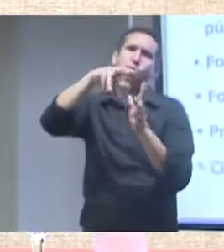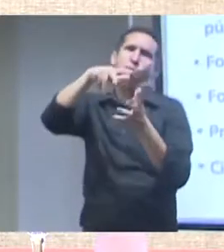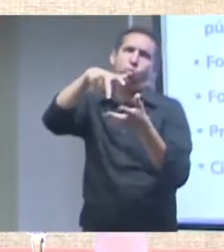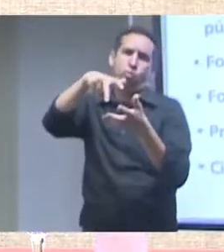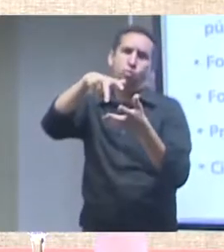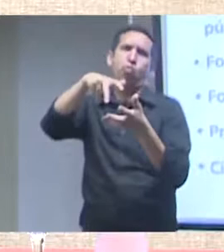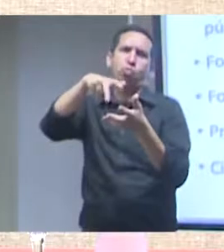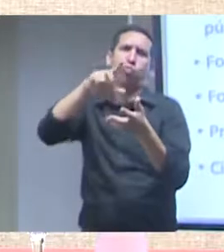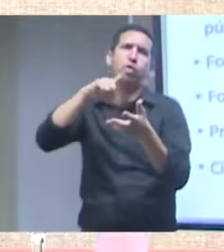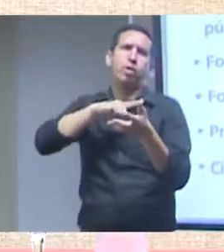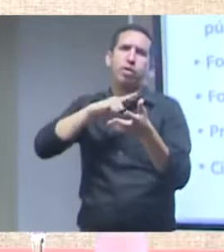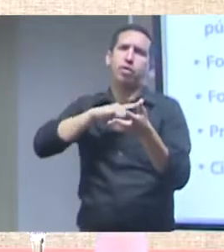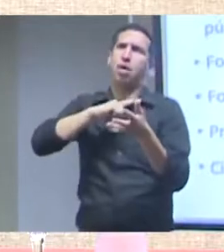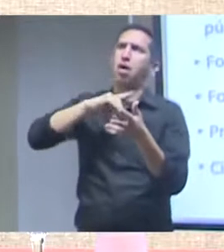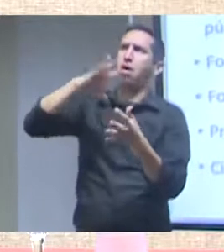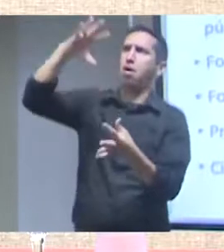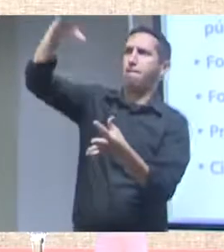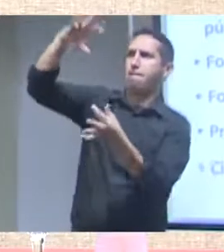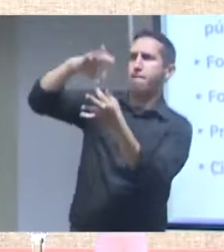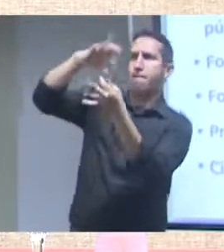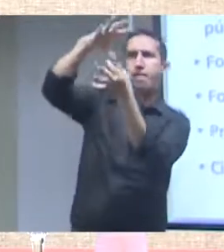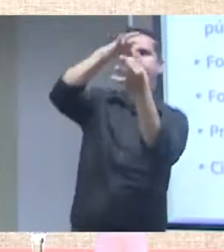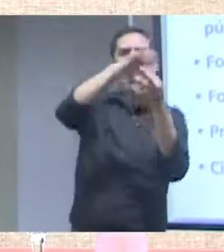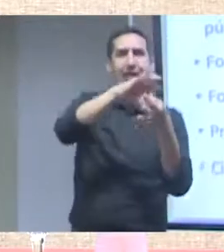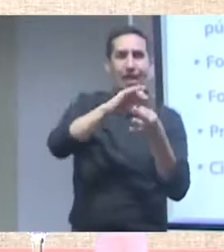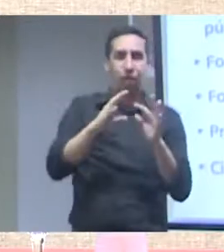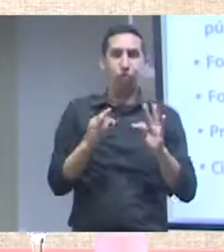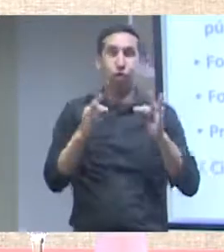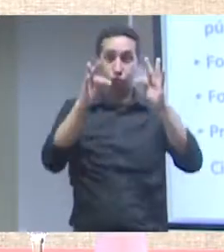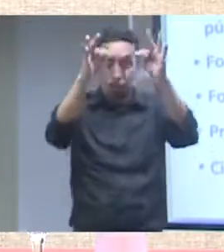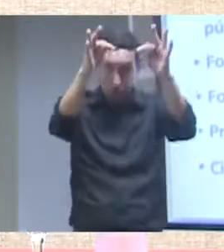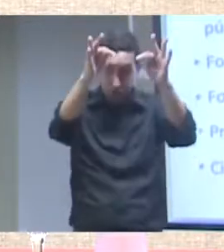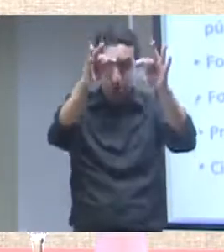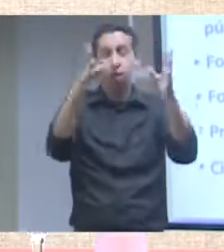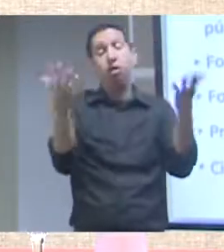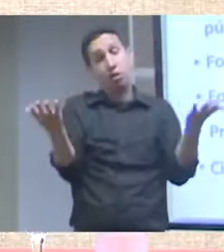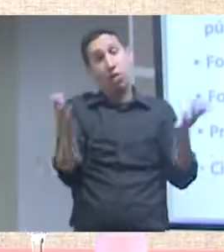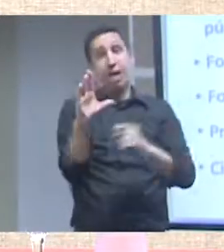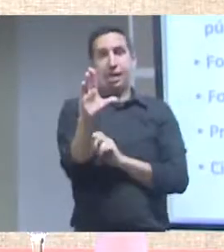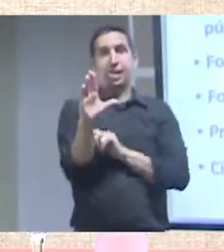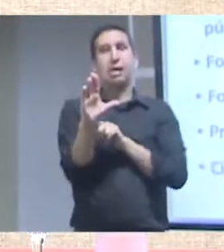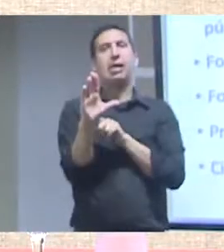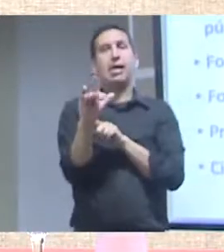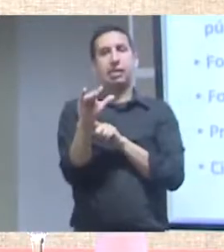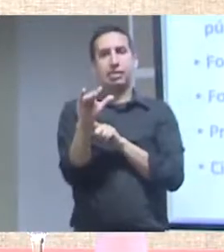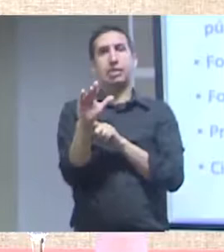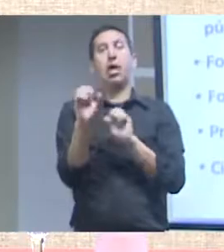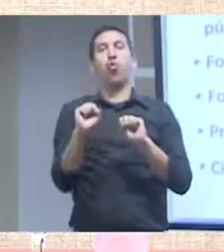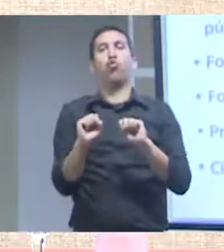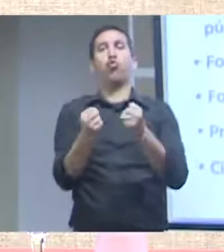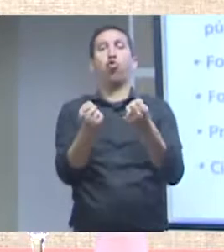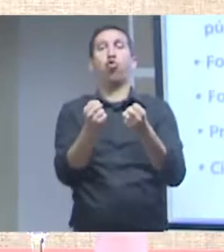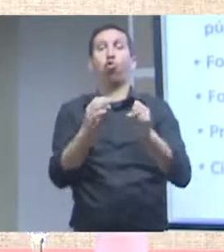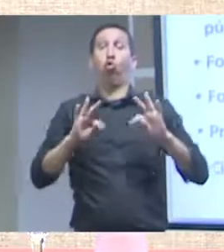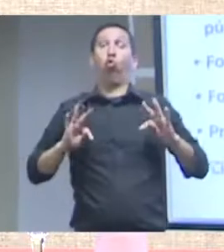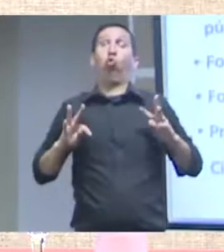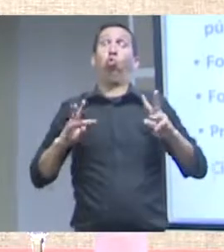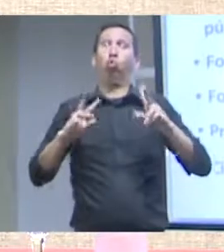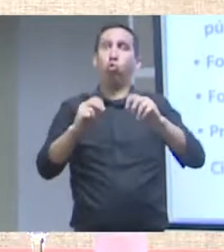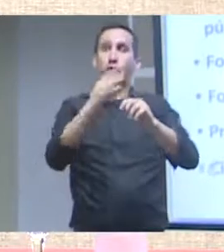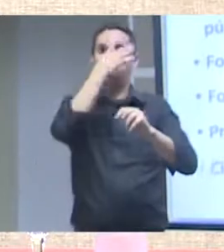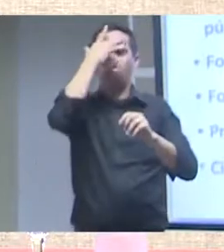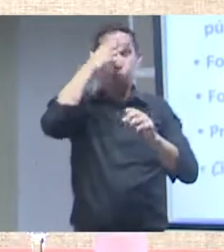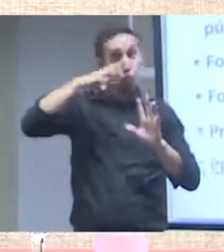é um esforço do mundo inteiro, nós precisamos pensar que cada